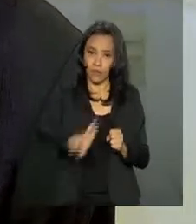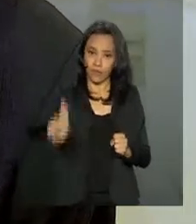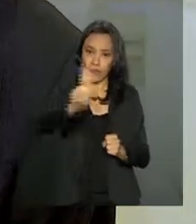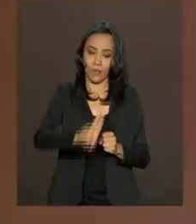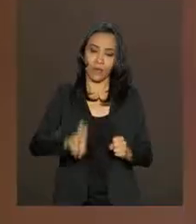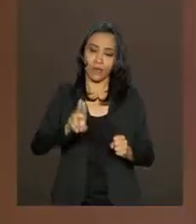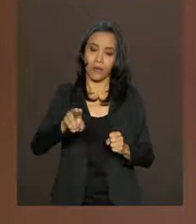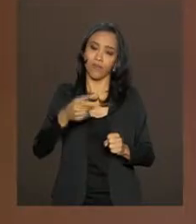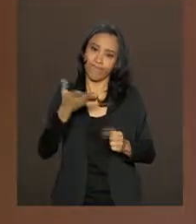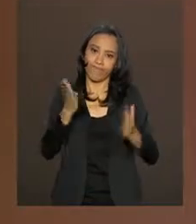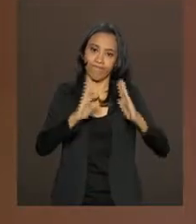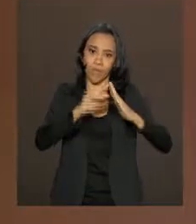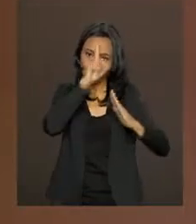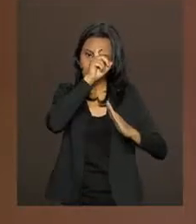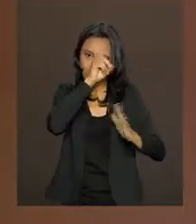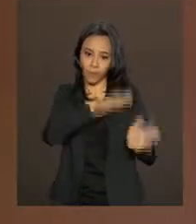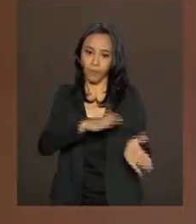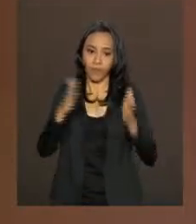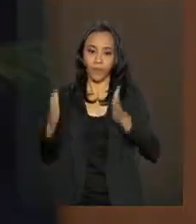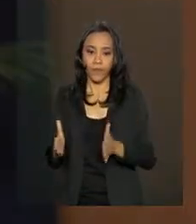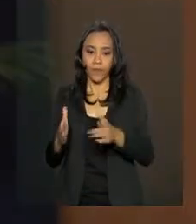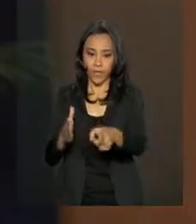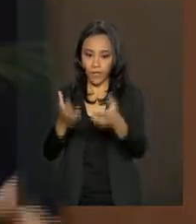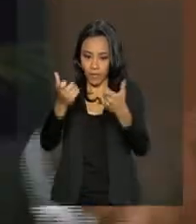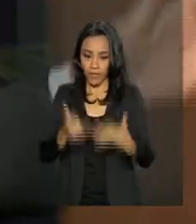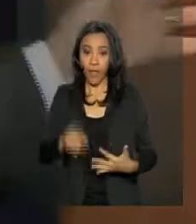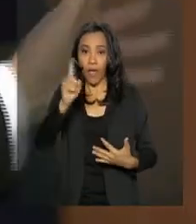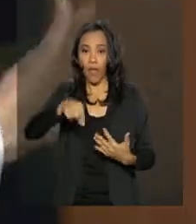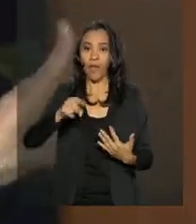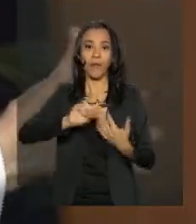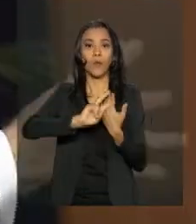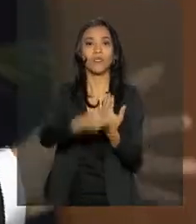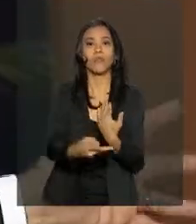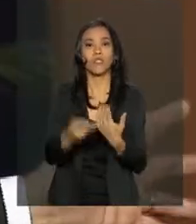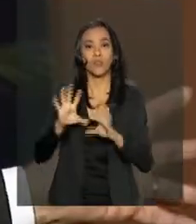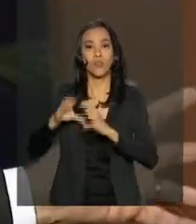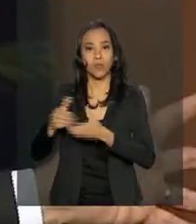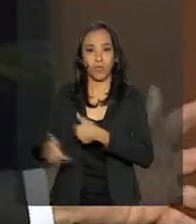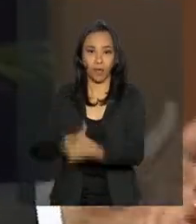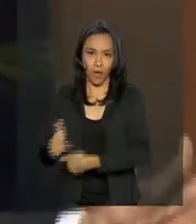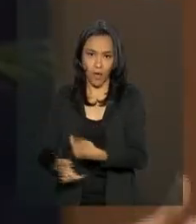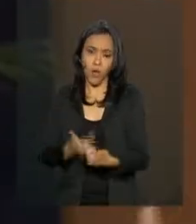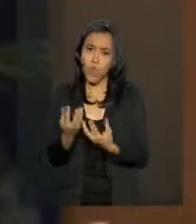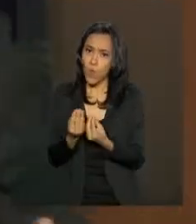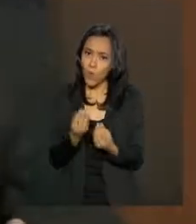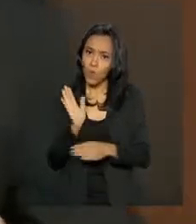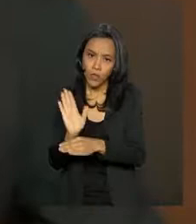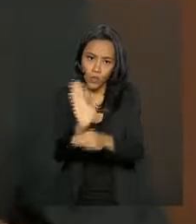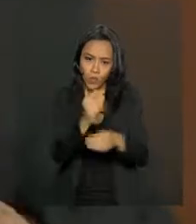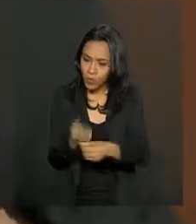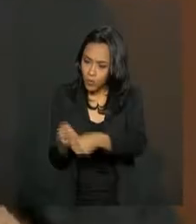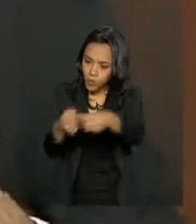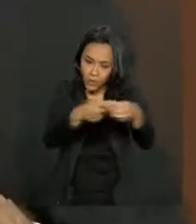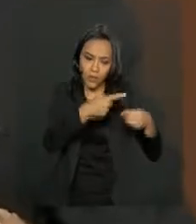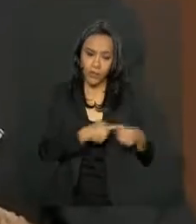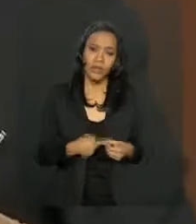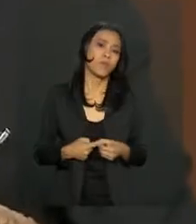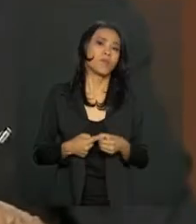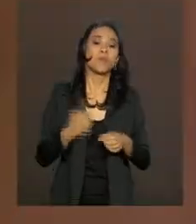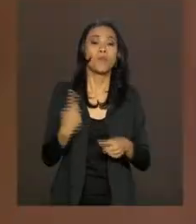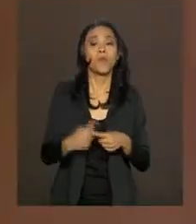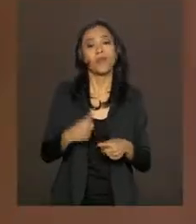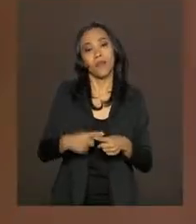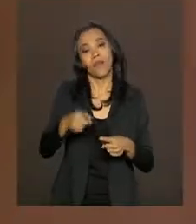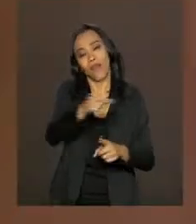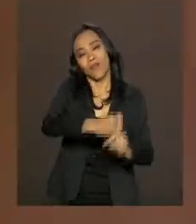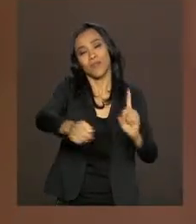desse hospital. Este trabalho é fruto de uma equipe. Nós fizemos muito pelos municípios brasileiros, mas especialmente pelo acolhimento da sociedade.